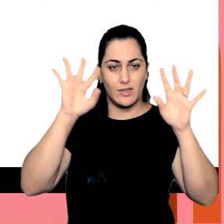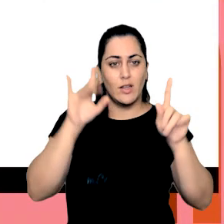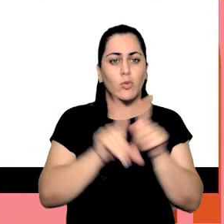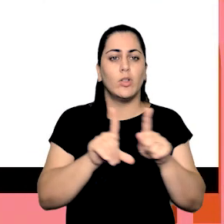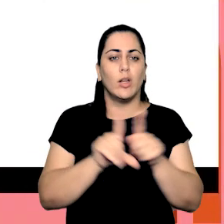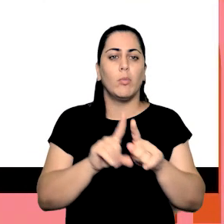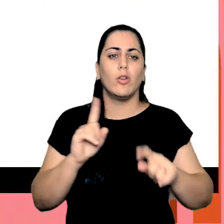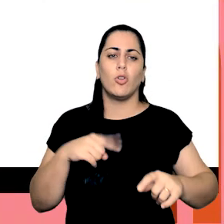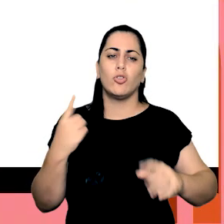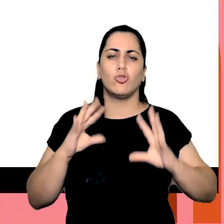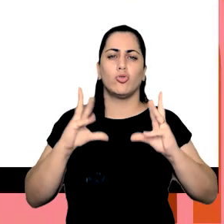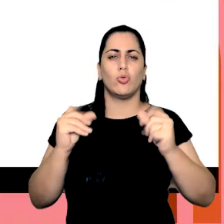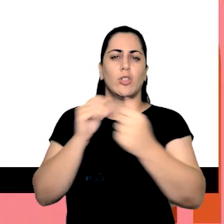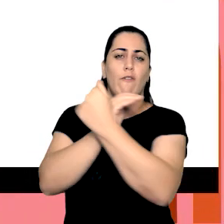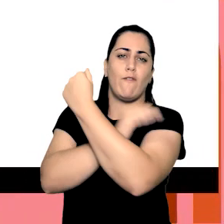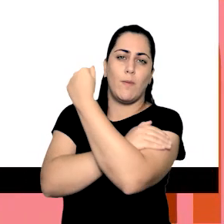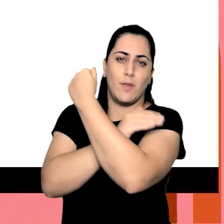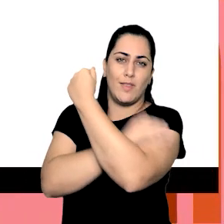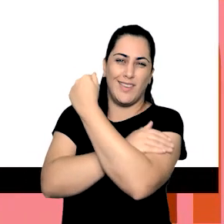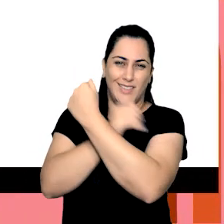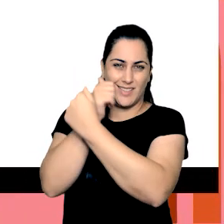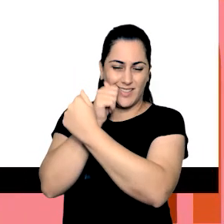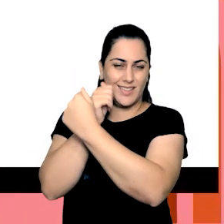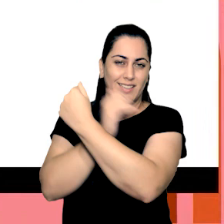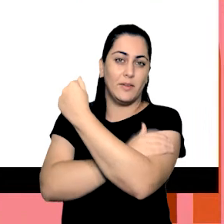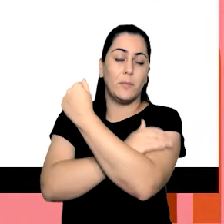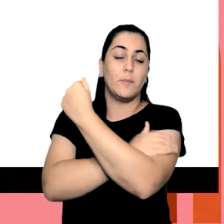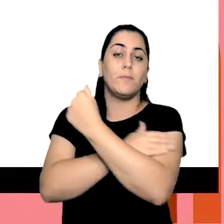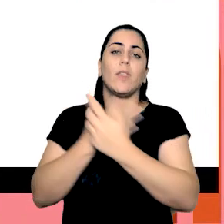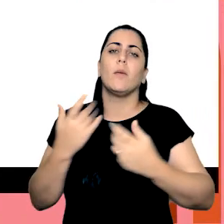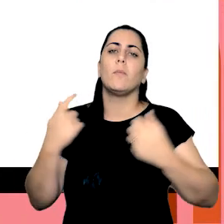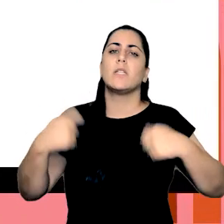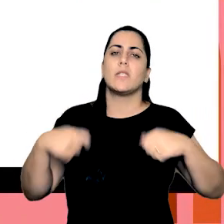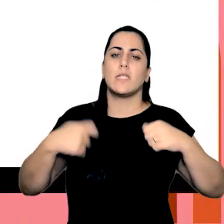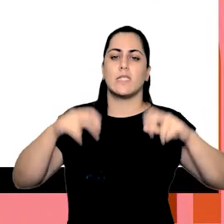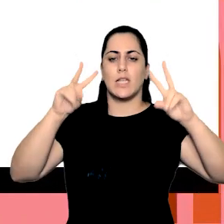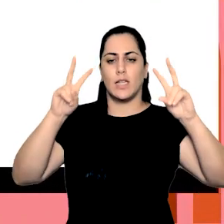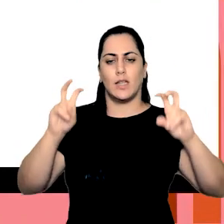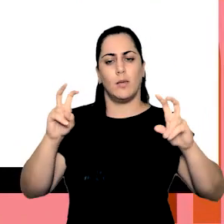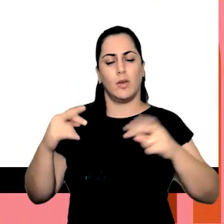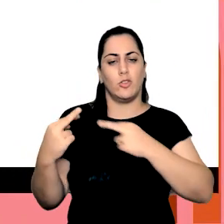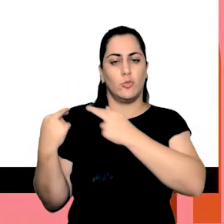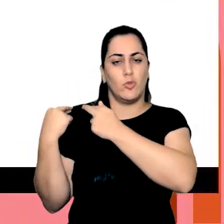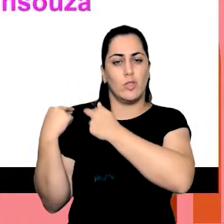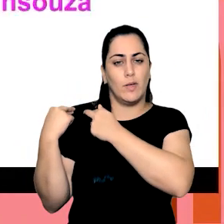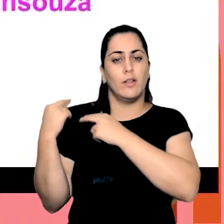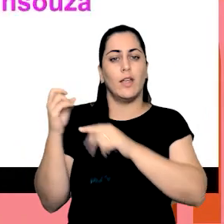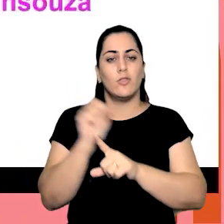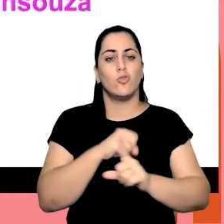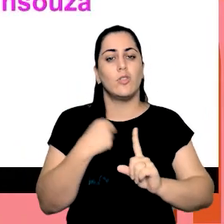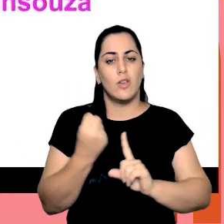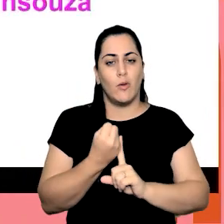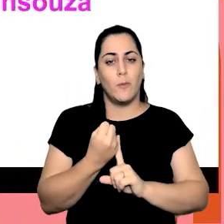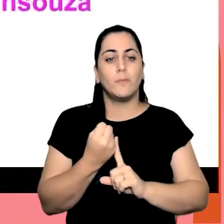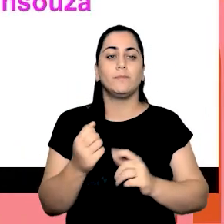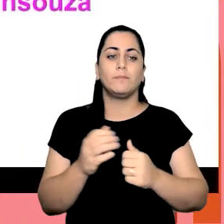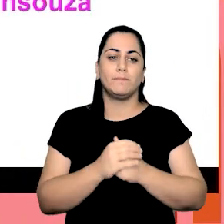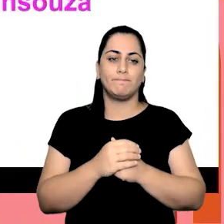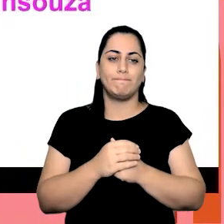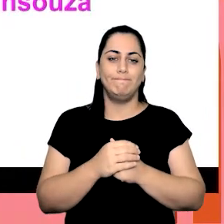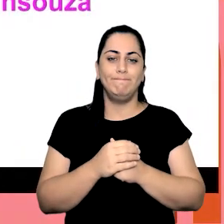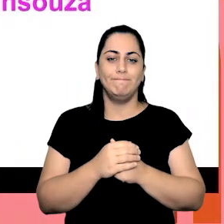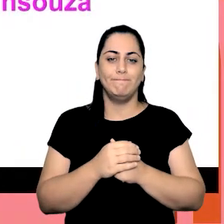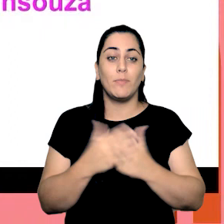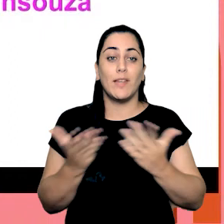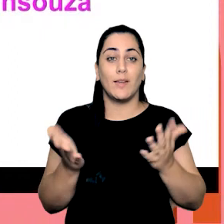crucial que isso aconteça precisamos pautar isso é uma responsabilidade social e